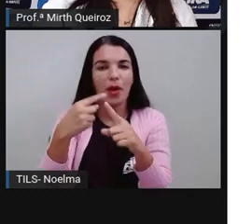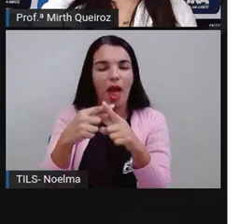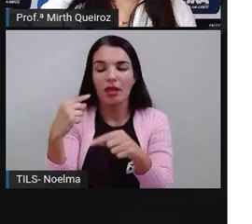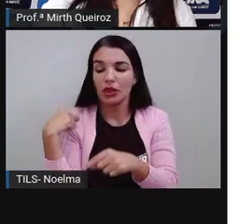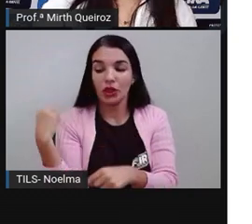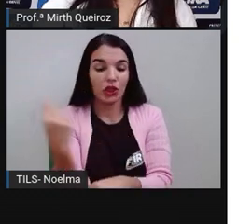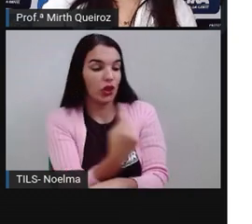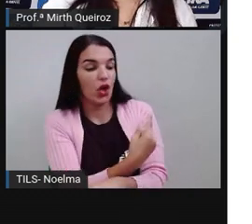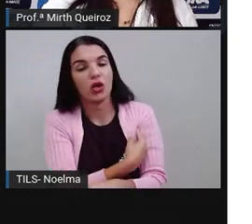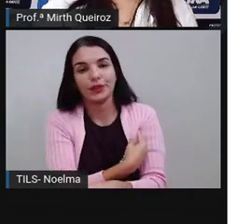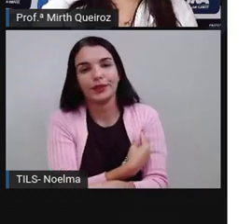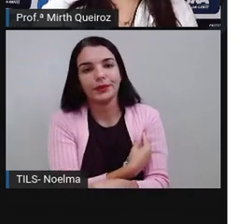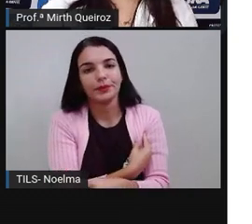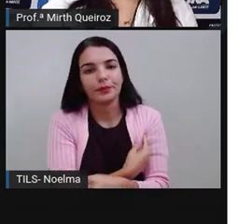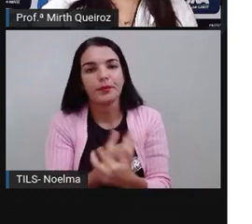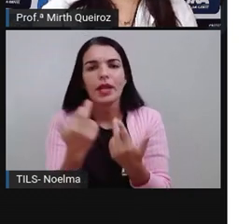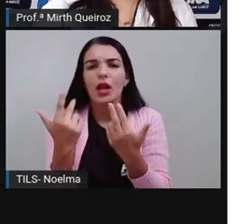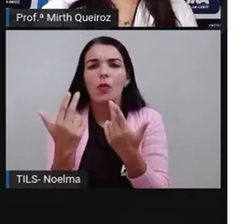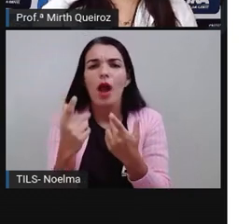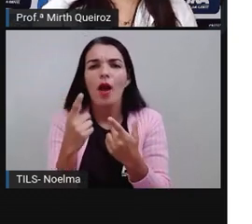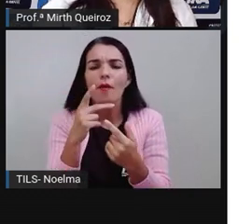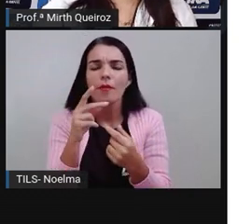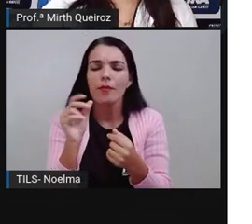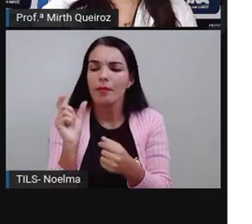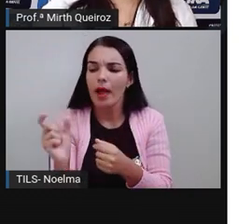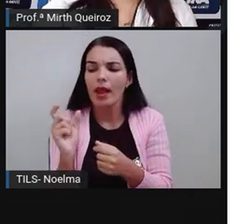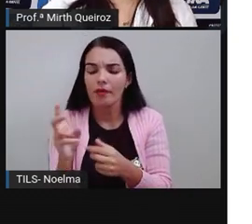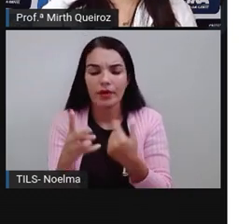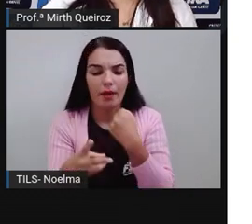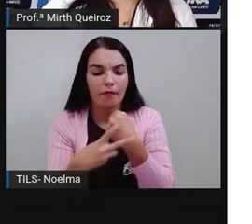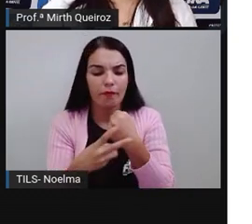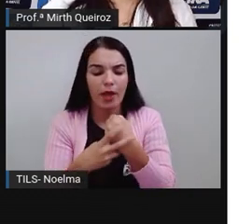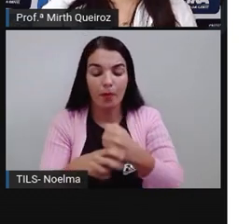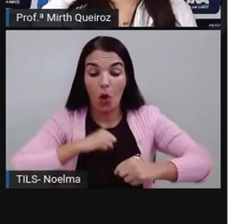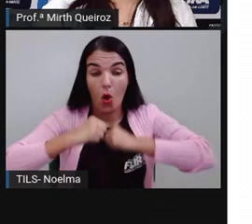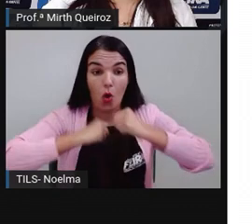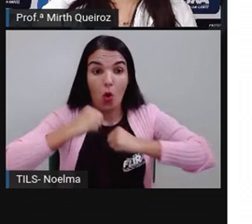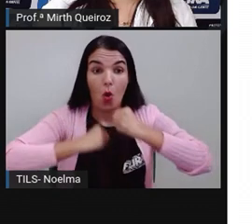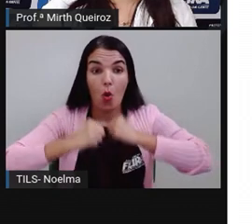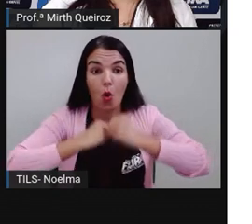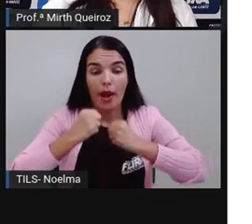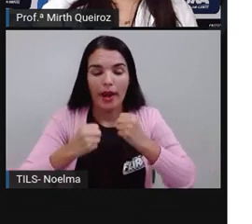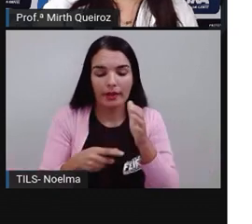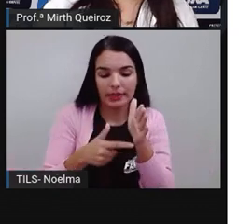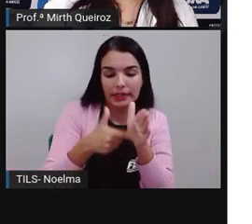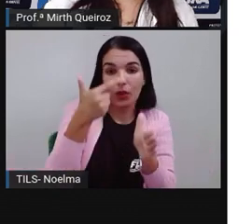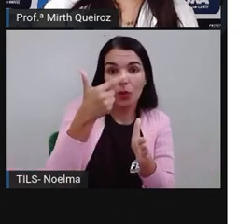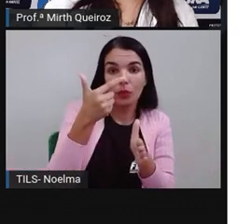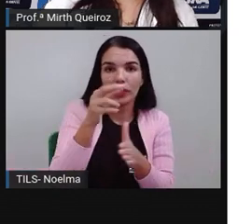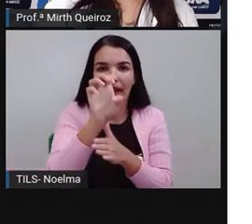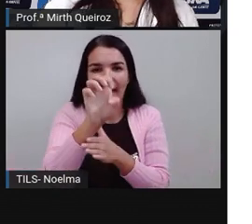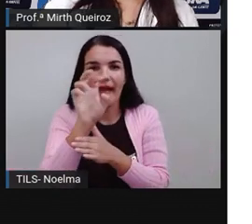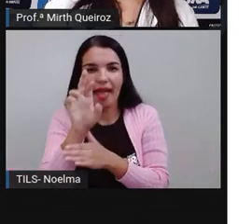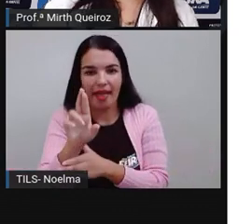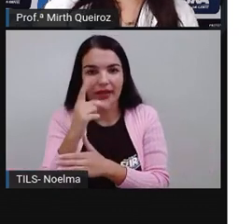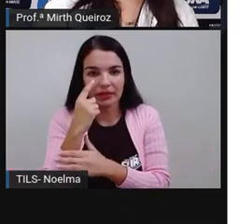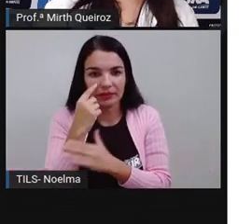Do mesmo jeito com o verbo correr, que é de segunda conjugação. O cor